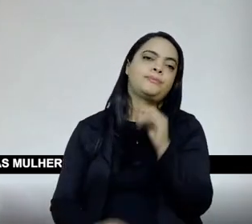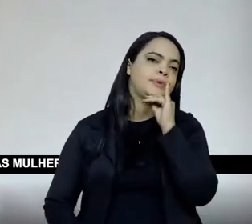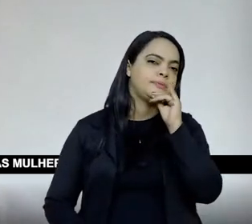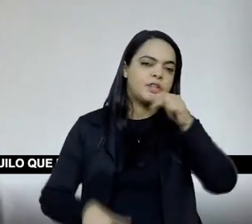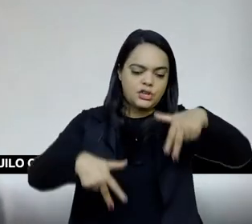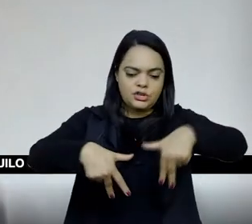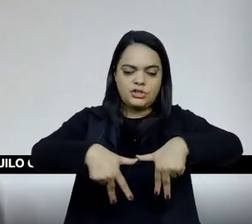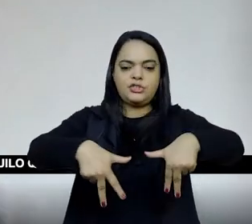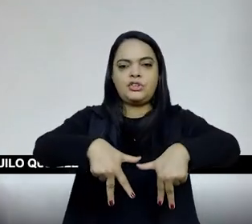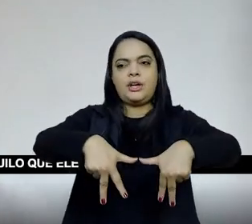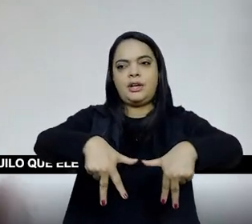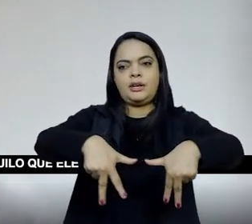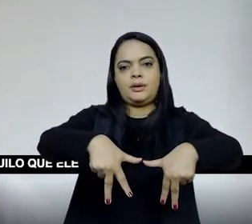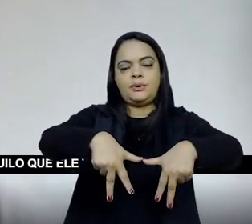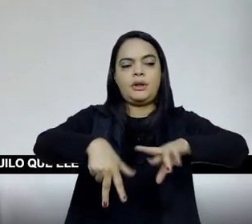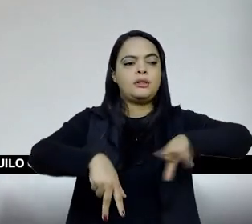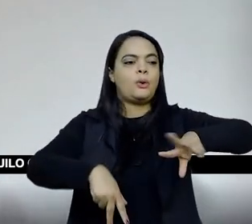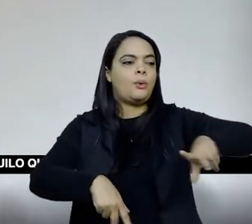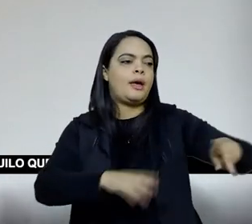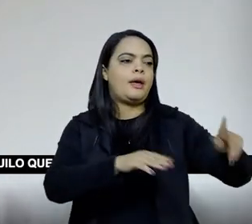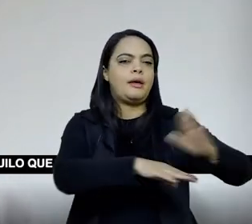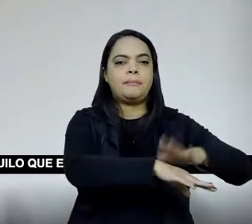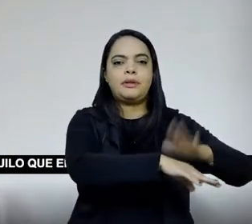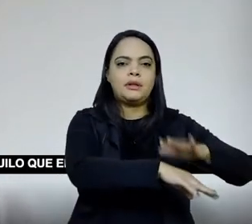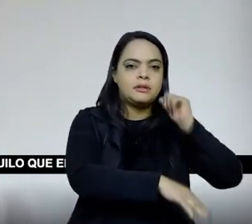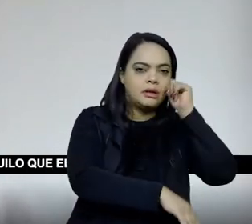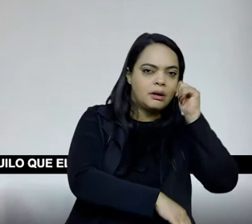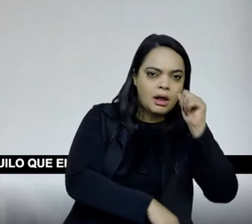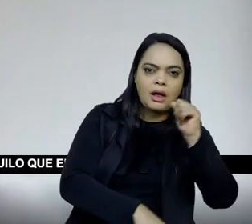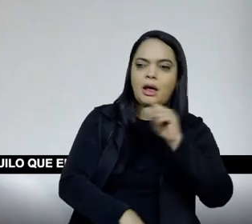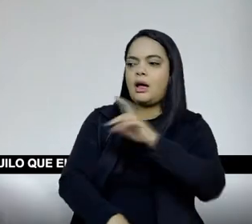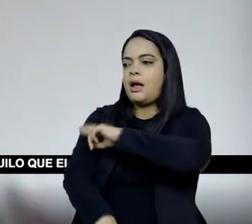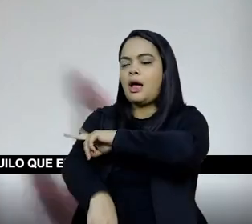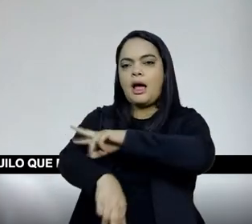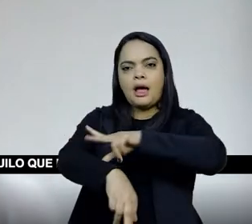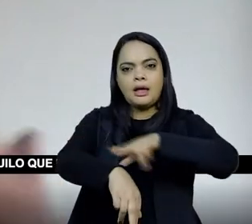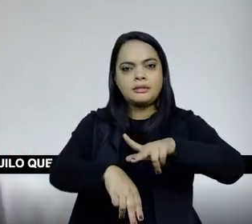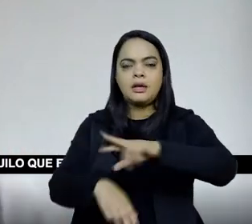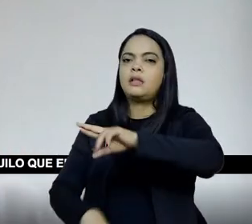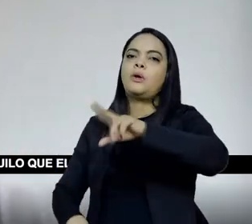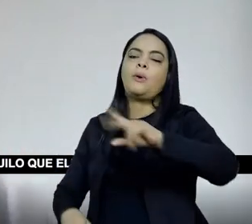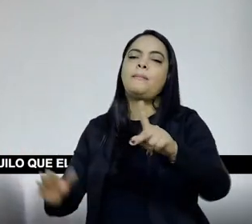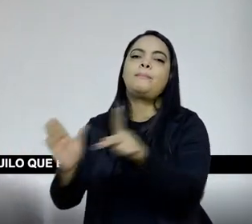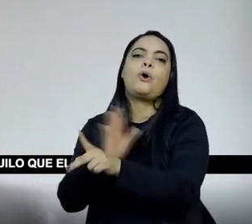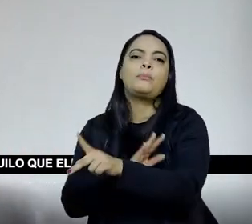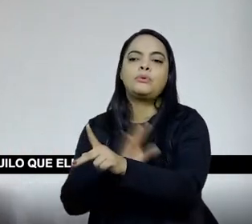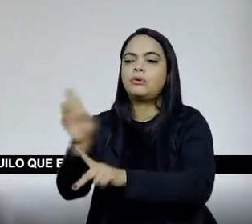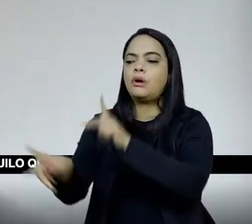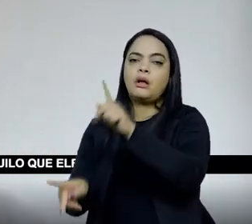mulheres, como a questão de raça não é uma questão da população negra, então, como pensar gênero